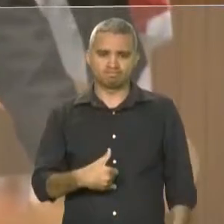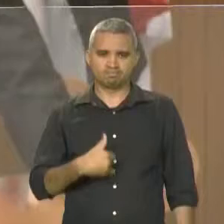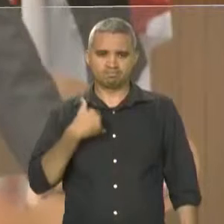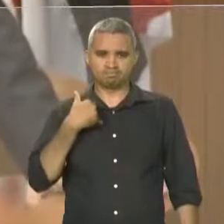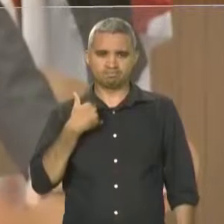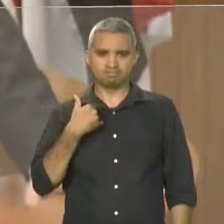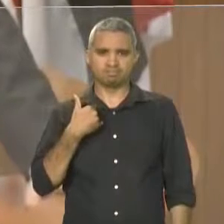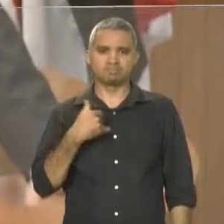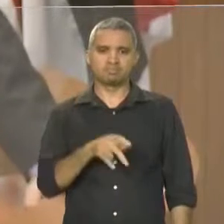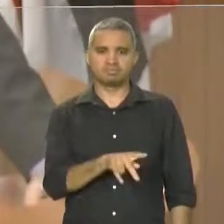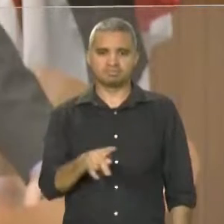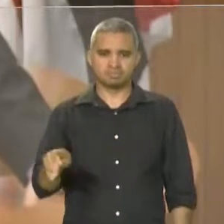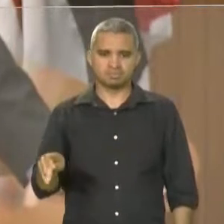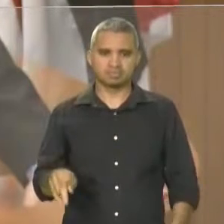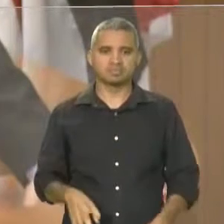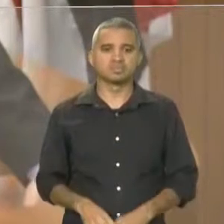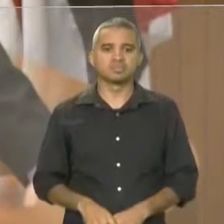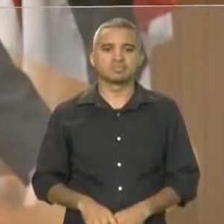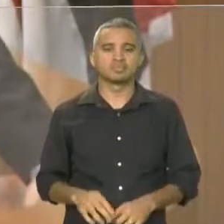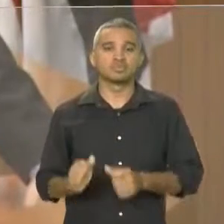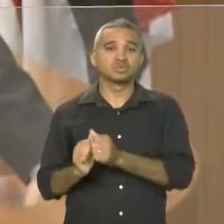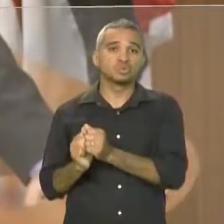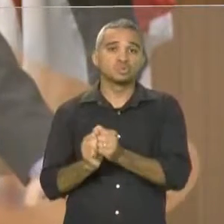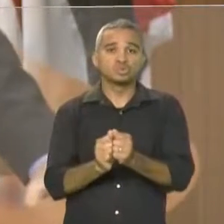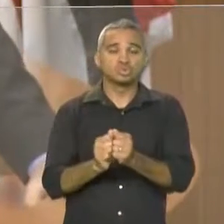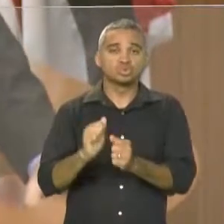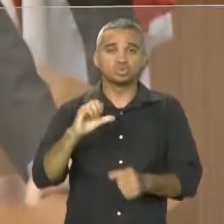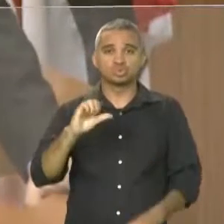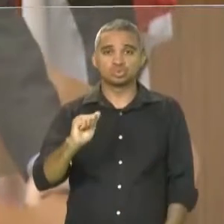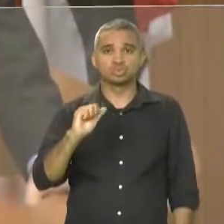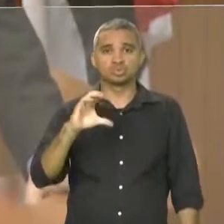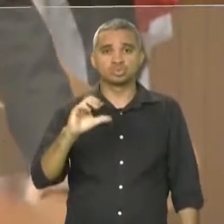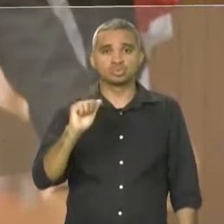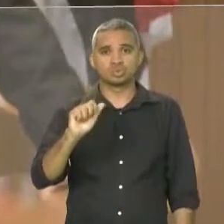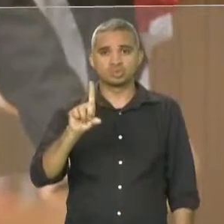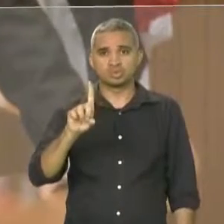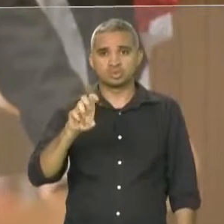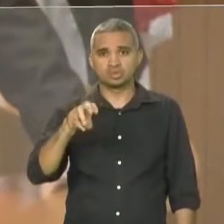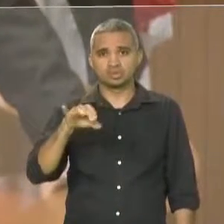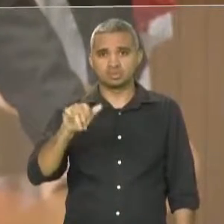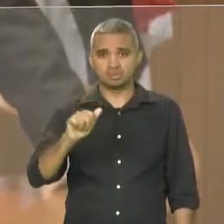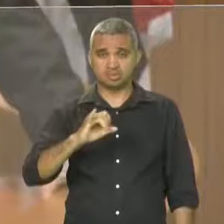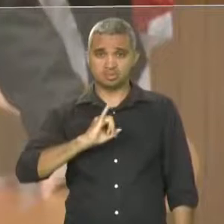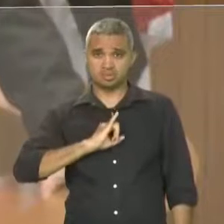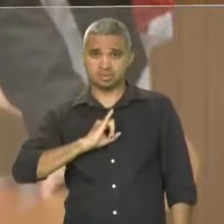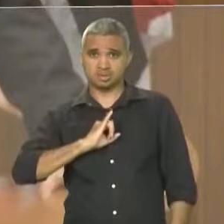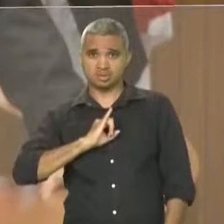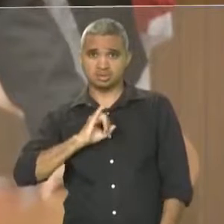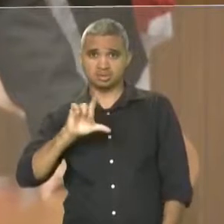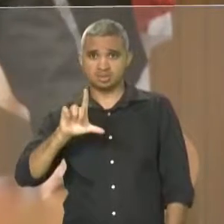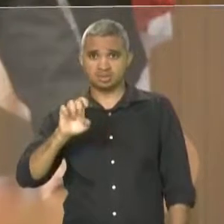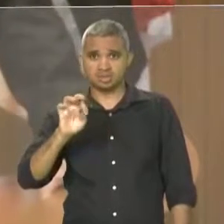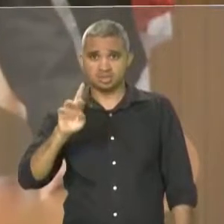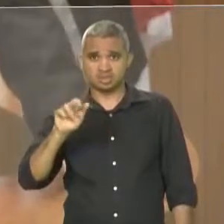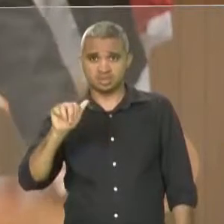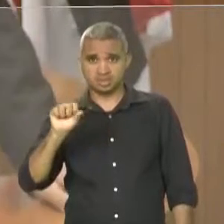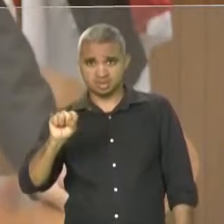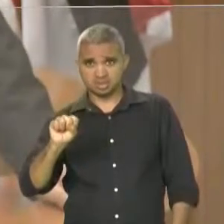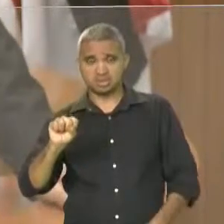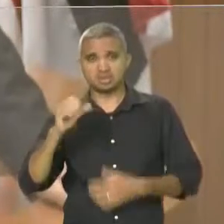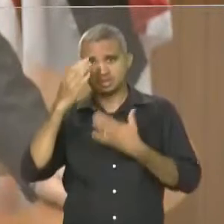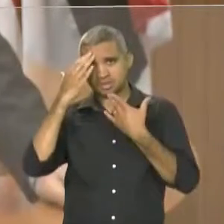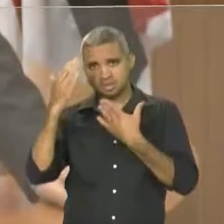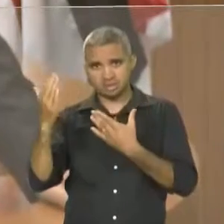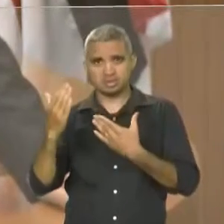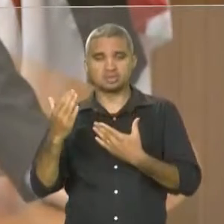de ter, ao lado da Academia Imperatrizense de Letras, com total apoio do governador Flavidino, de termos